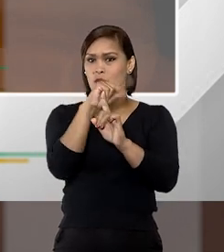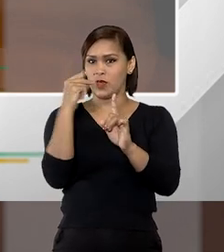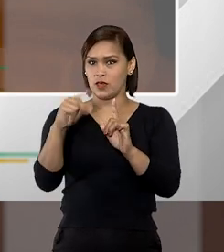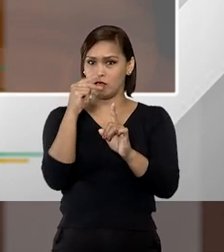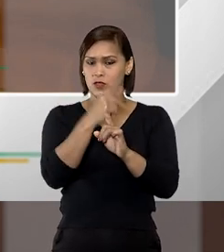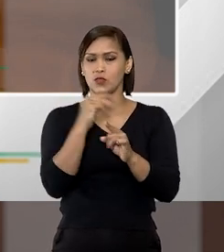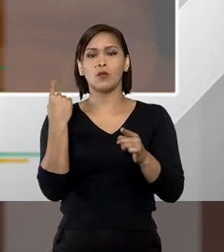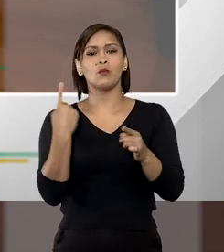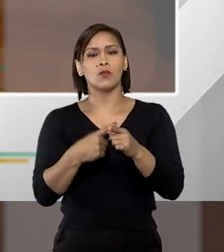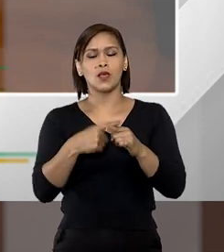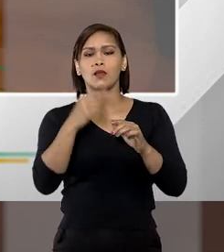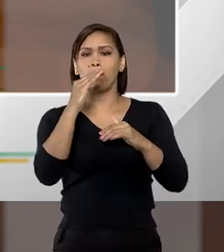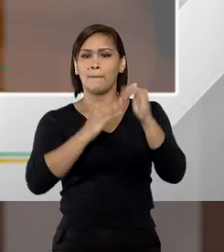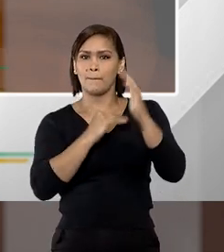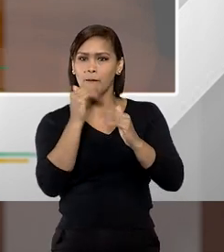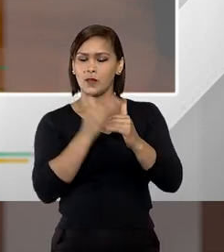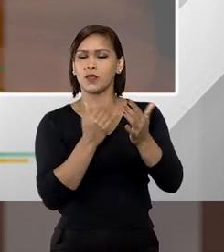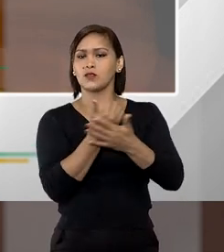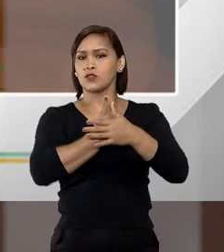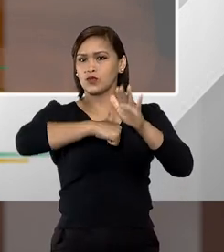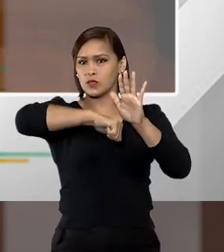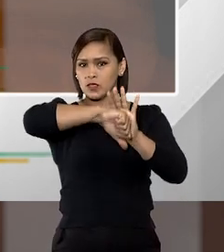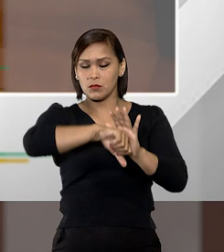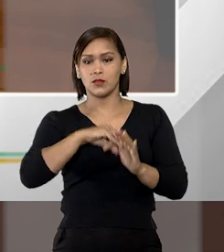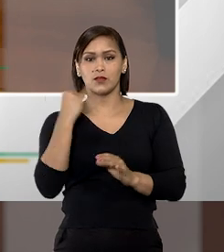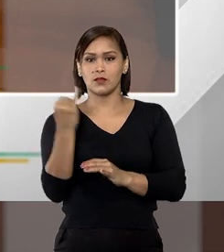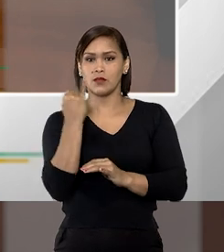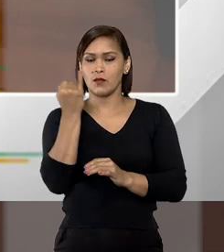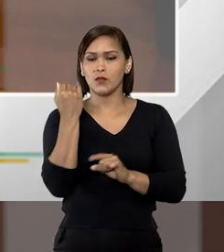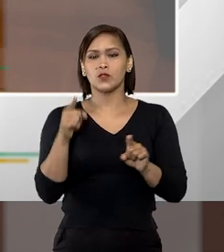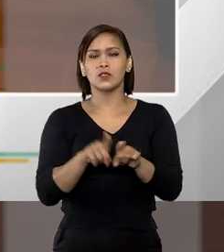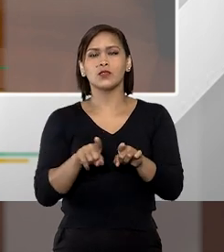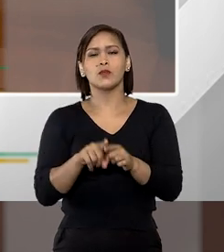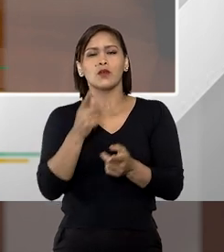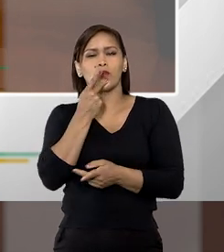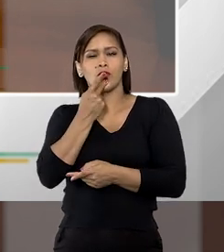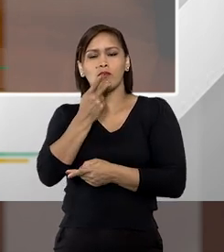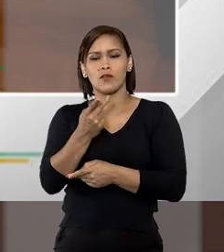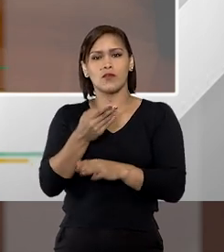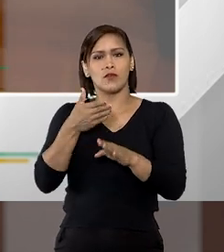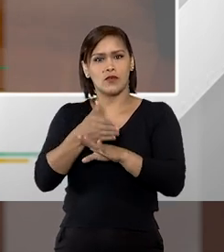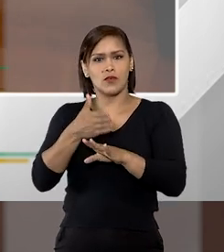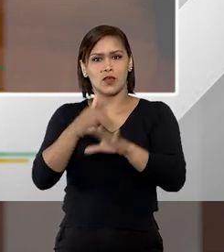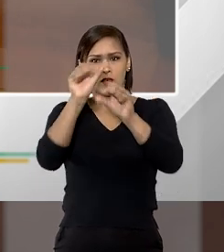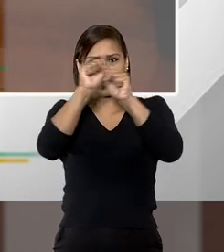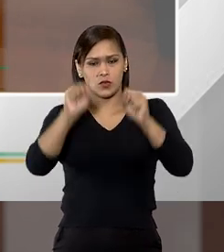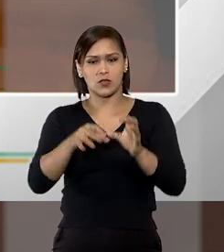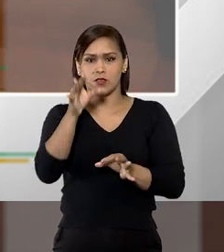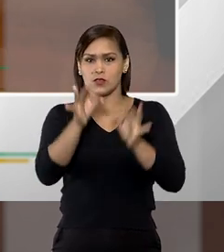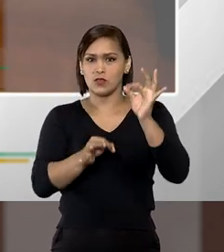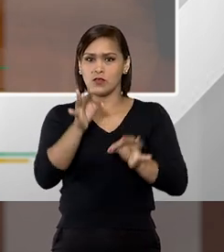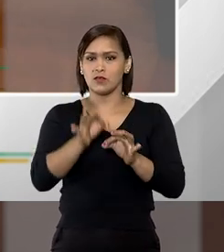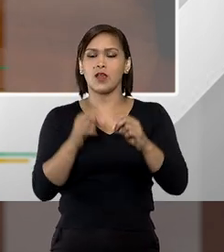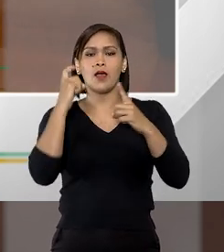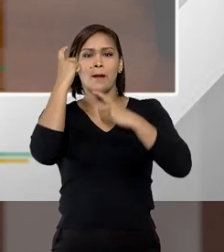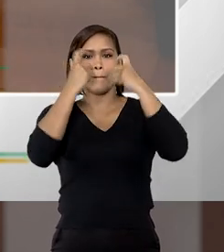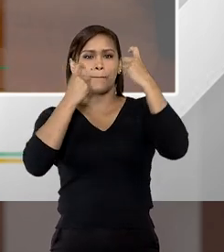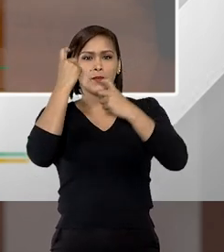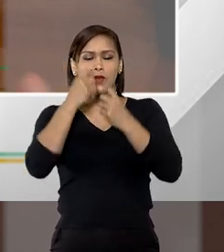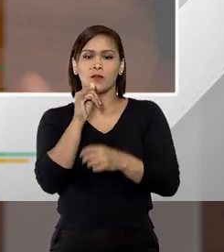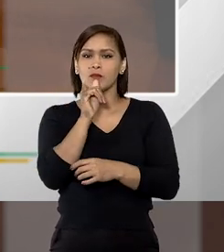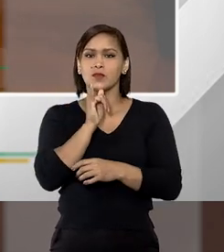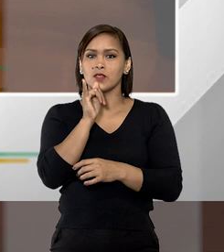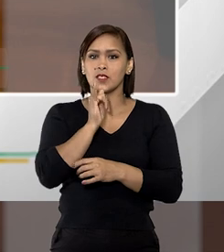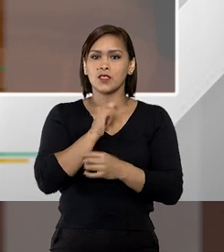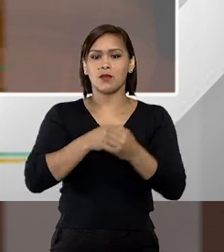pelo fato que ele praticou então é muito importante principalmente quando a gente fala dentro do sistema judiciário a preocupação por